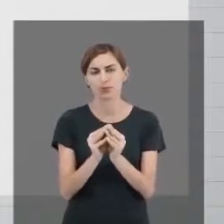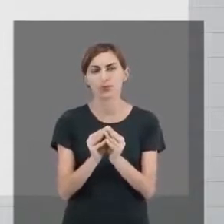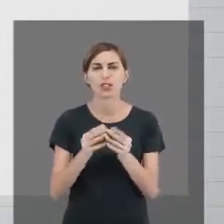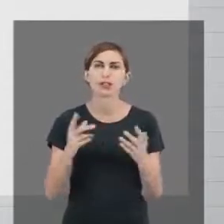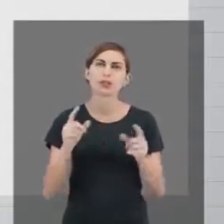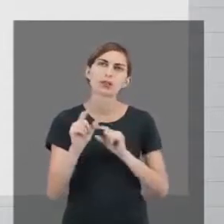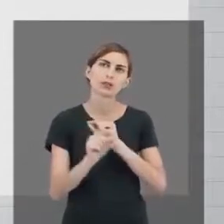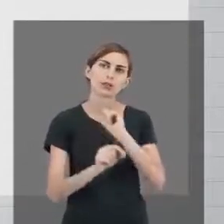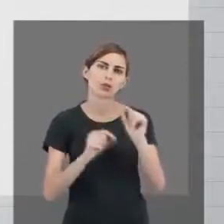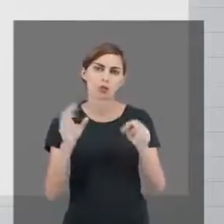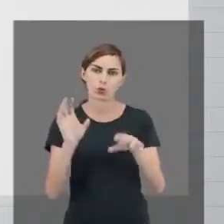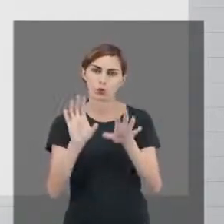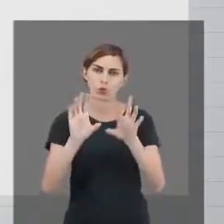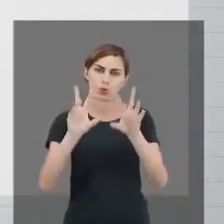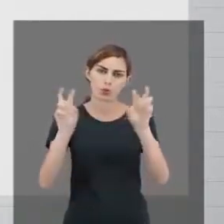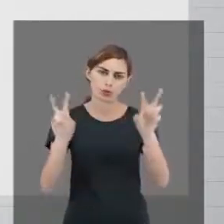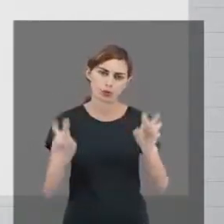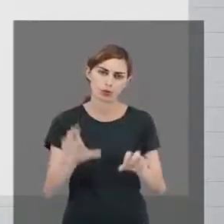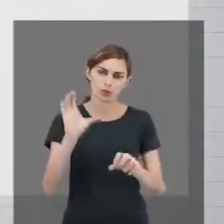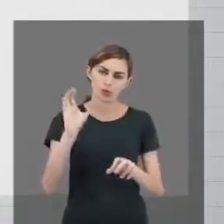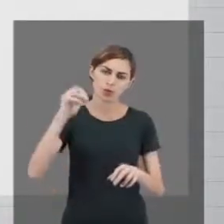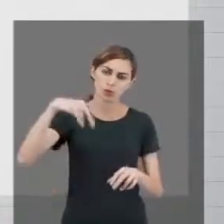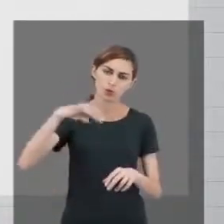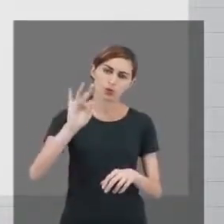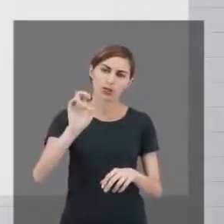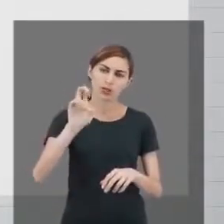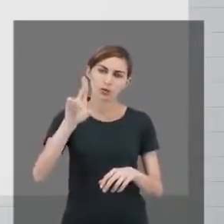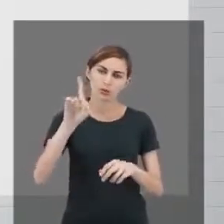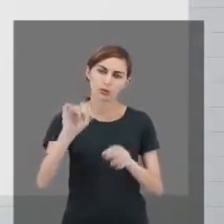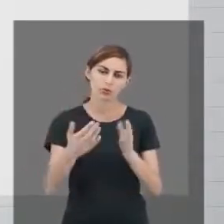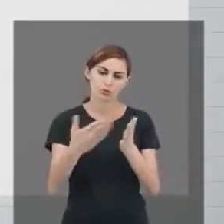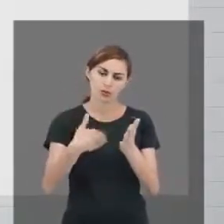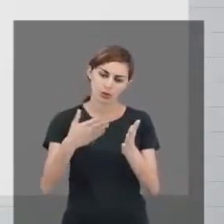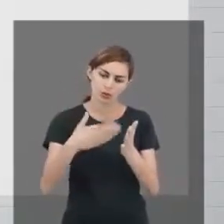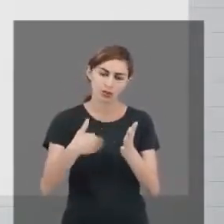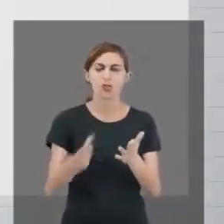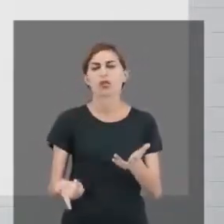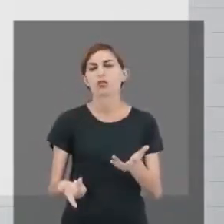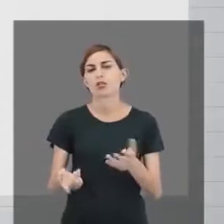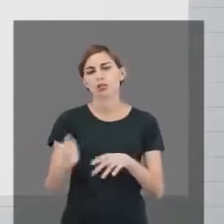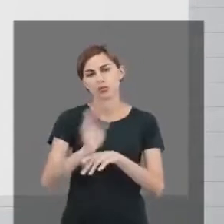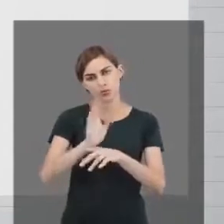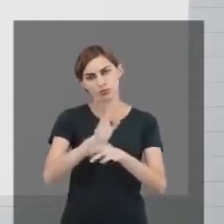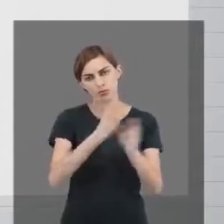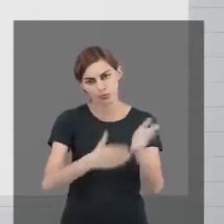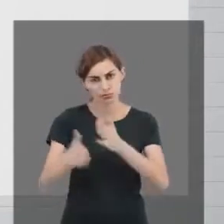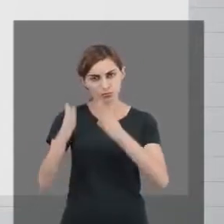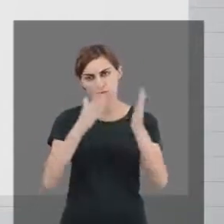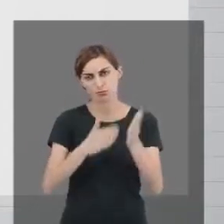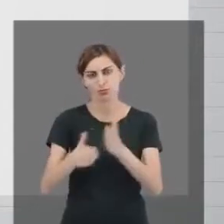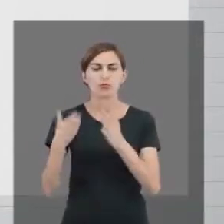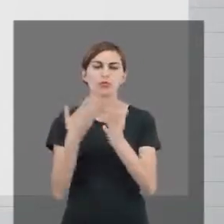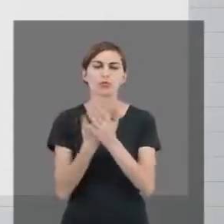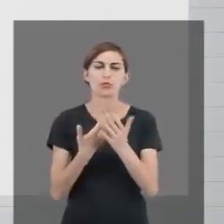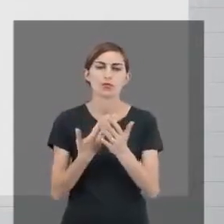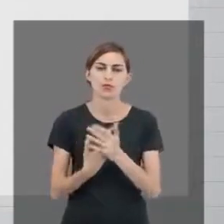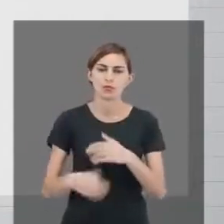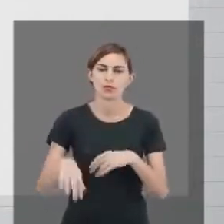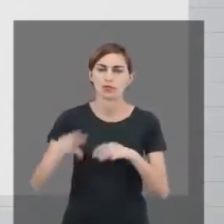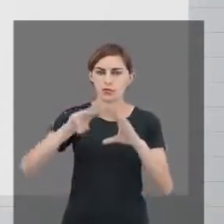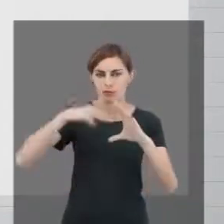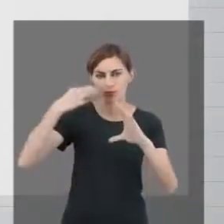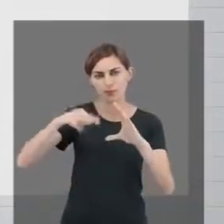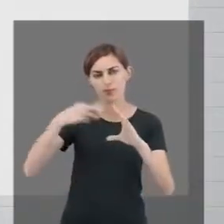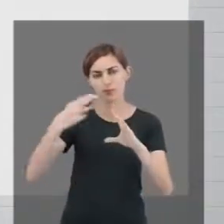conteúdos que você estudou no caderno, nas videoaulas, certo? Então você recebe